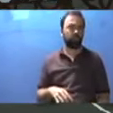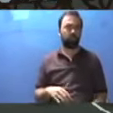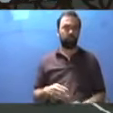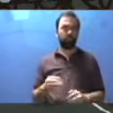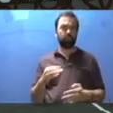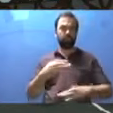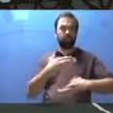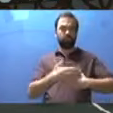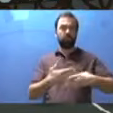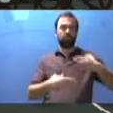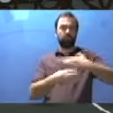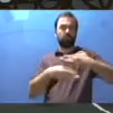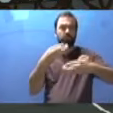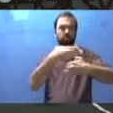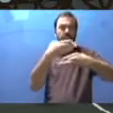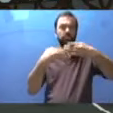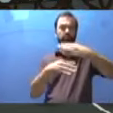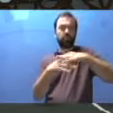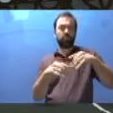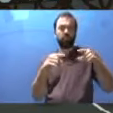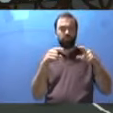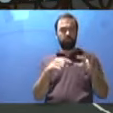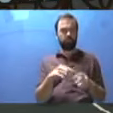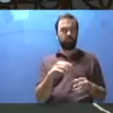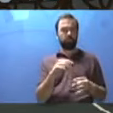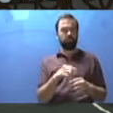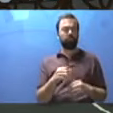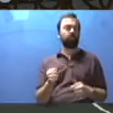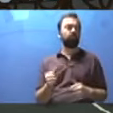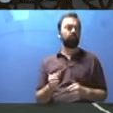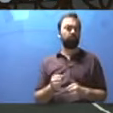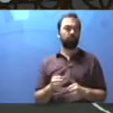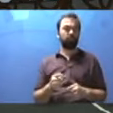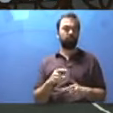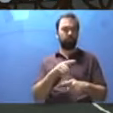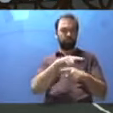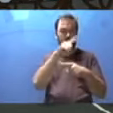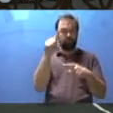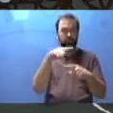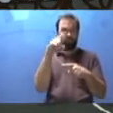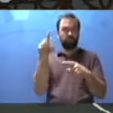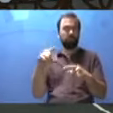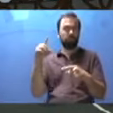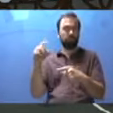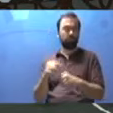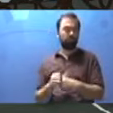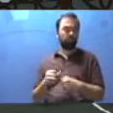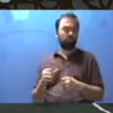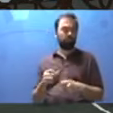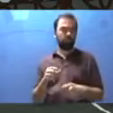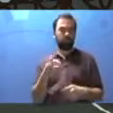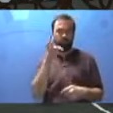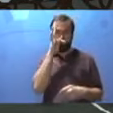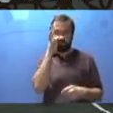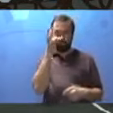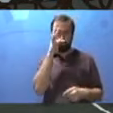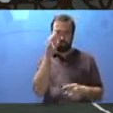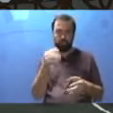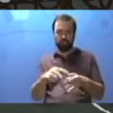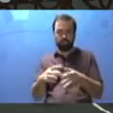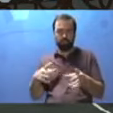Eu posso separar com um muro. Tem escola que tem cerca. Tem escola que tem cerca com jardim. Né?